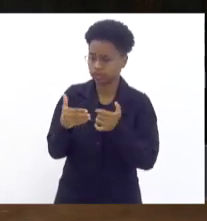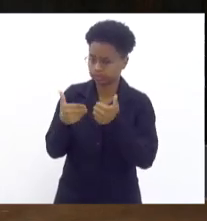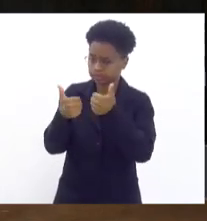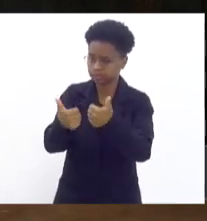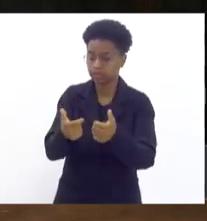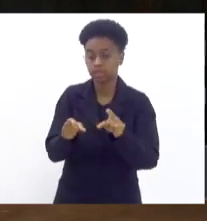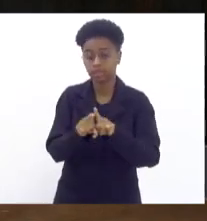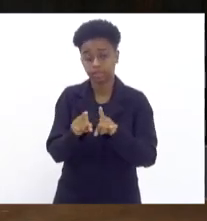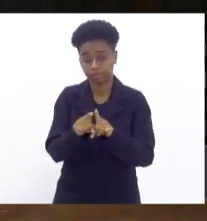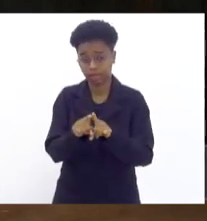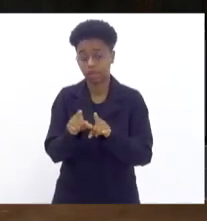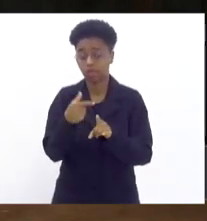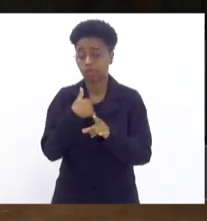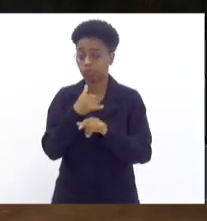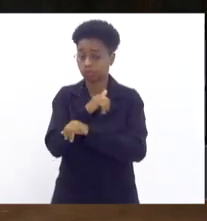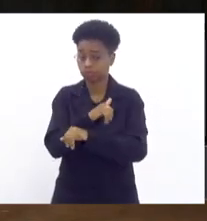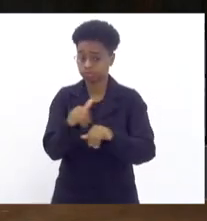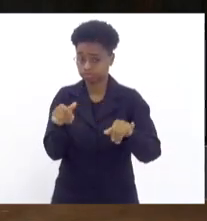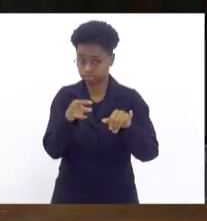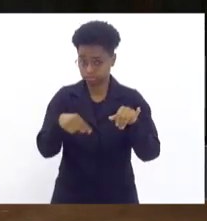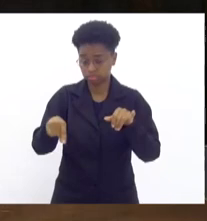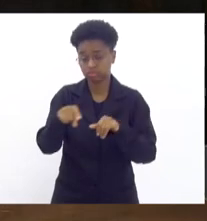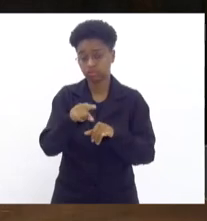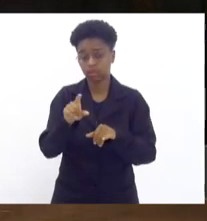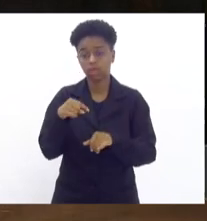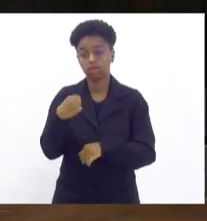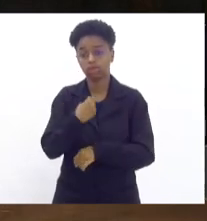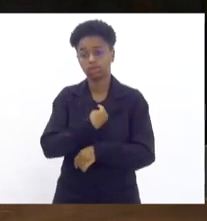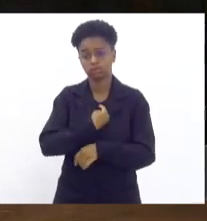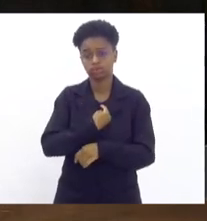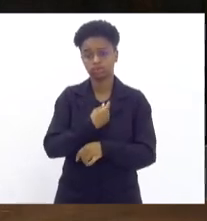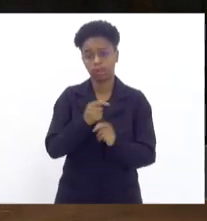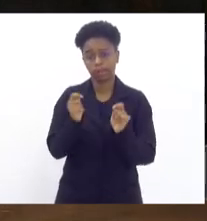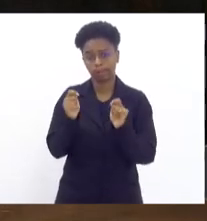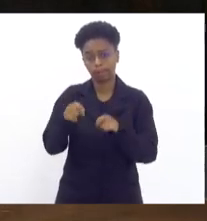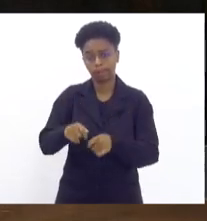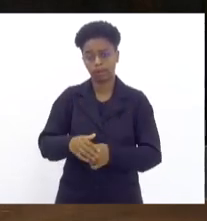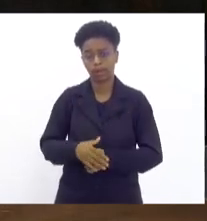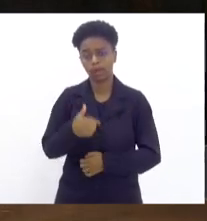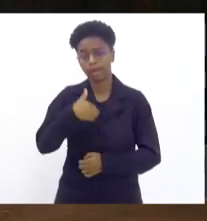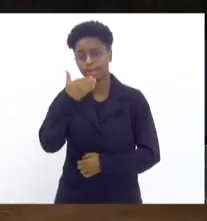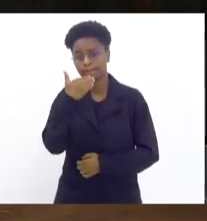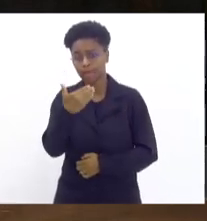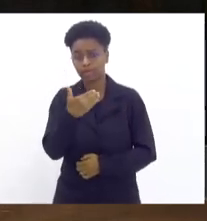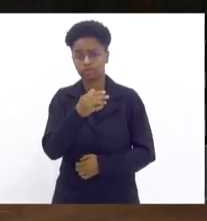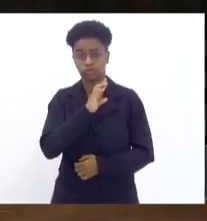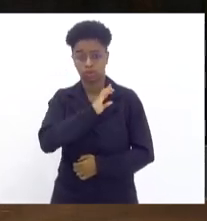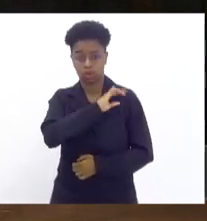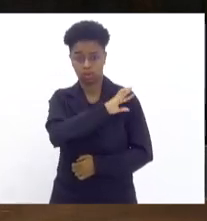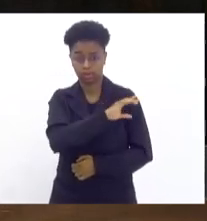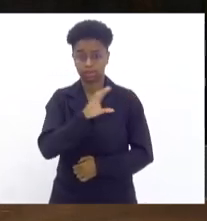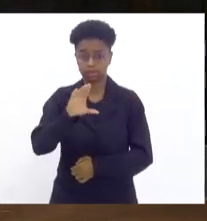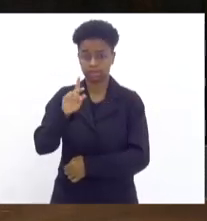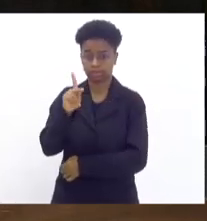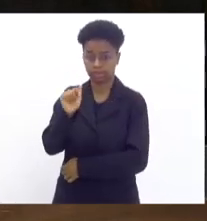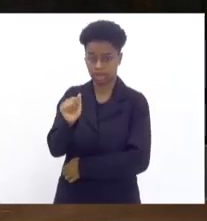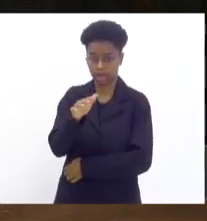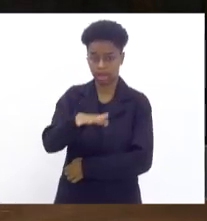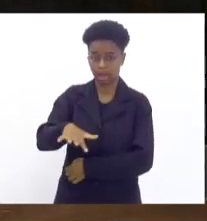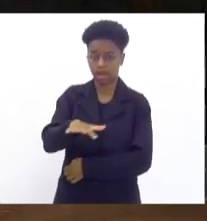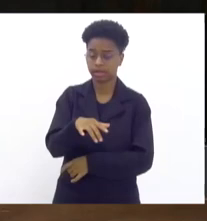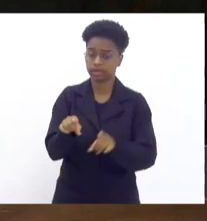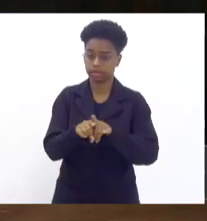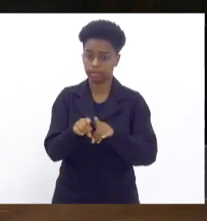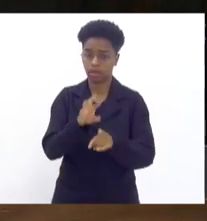adianto o encaminhamento que nós possamos, e aí eu peço que o comandante do CPA da área e o